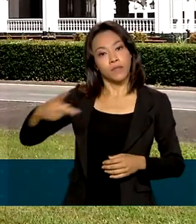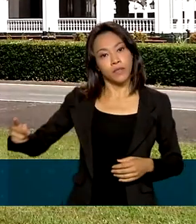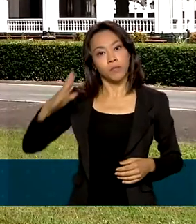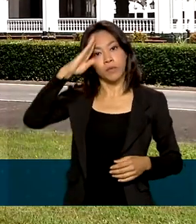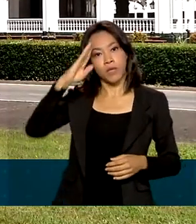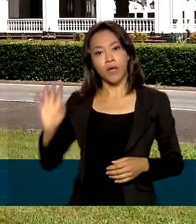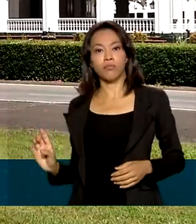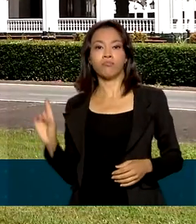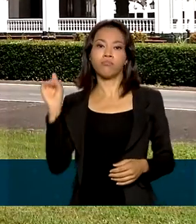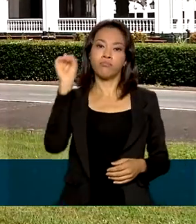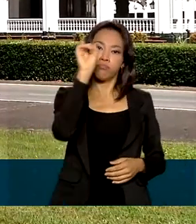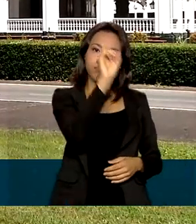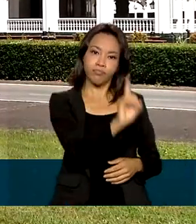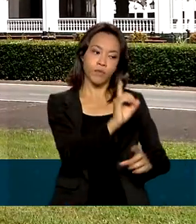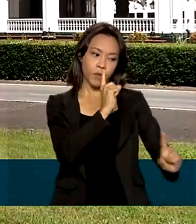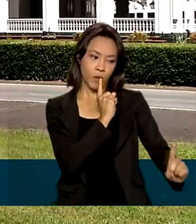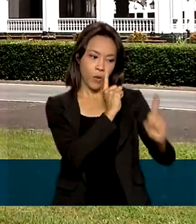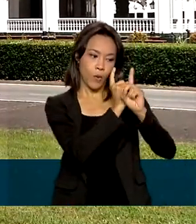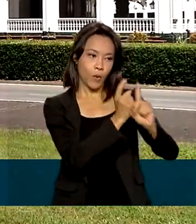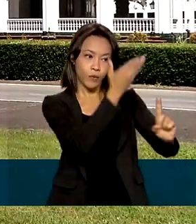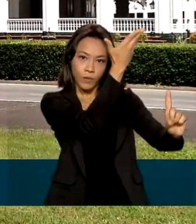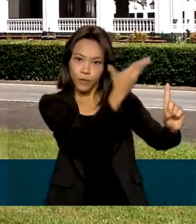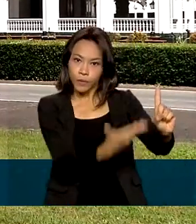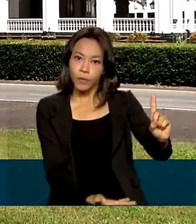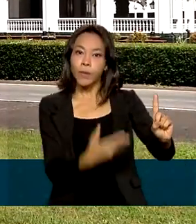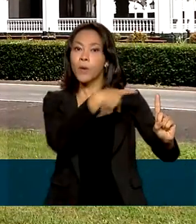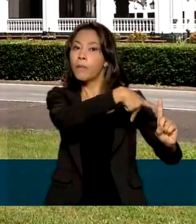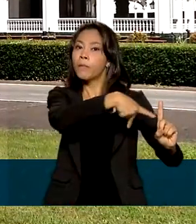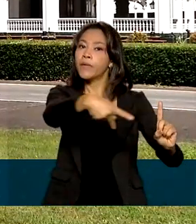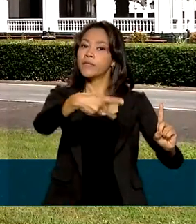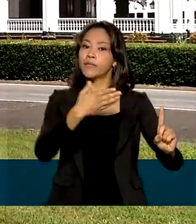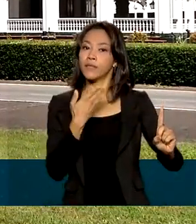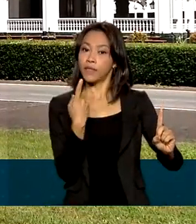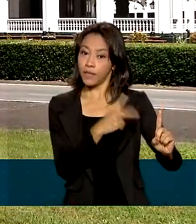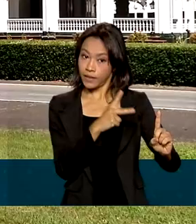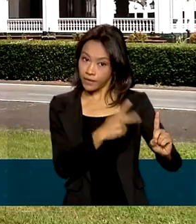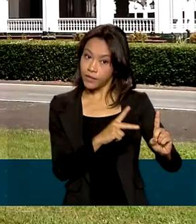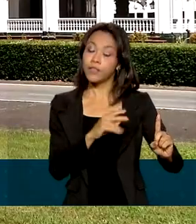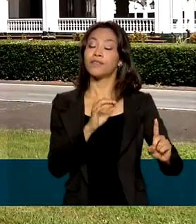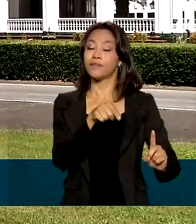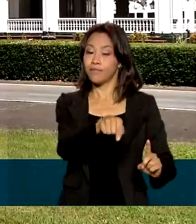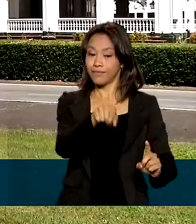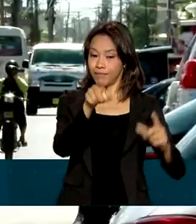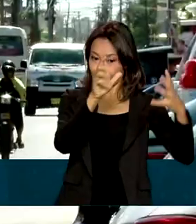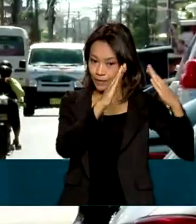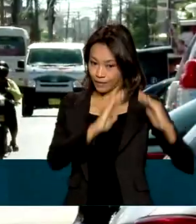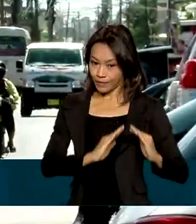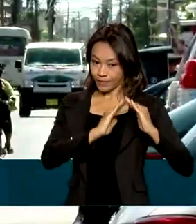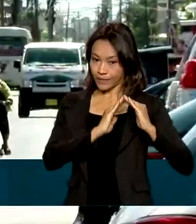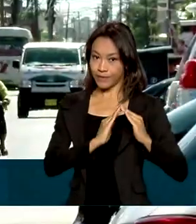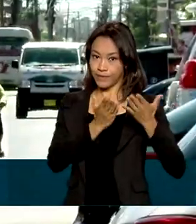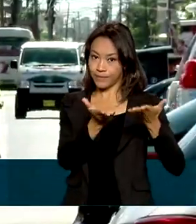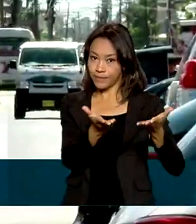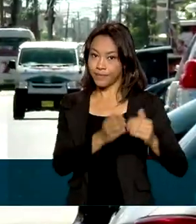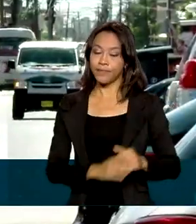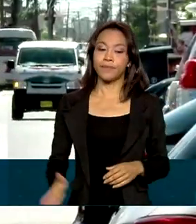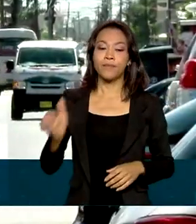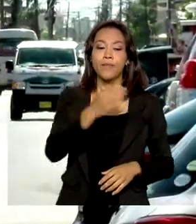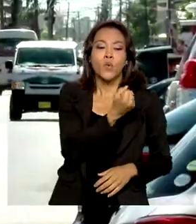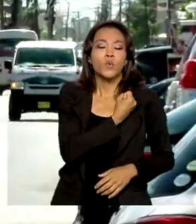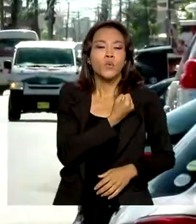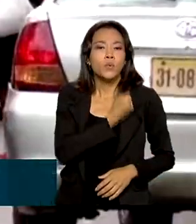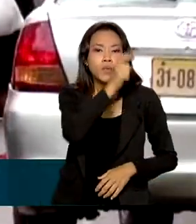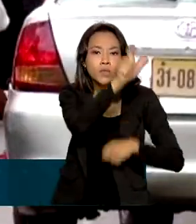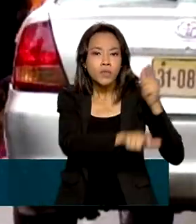terá um encontro bilateral com o presidente Xan Santok aqui neste palácio. O número de brasileiros que